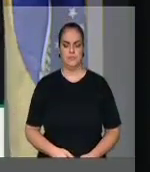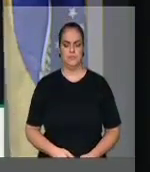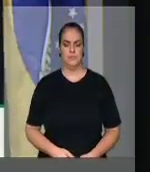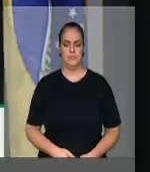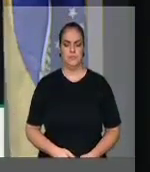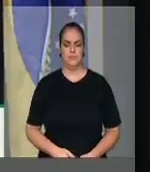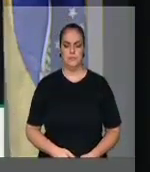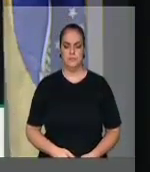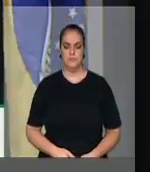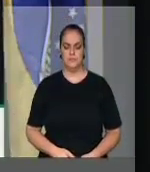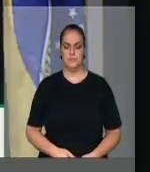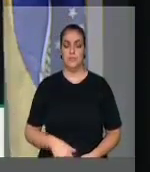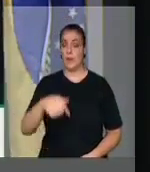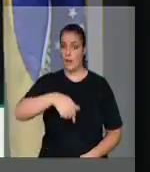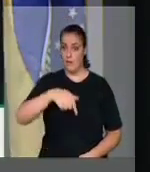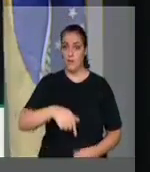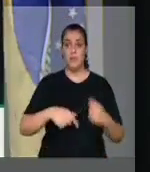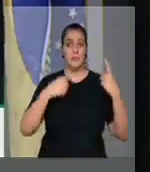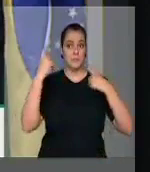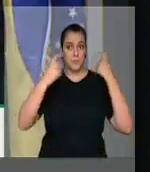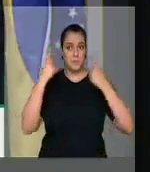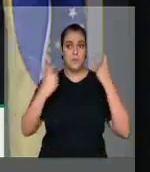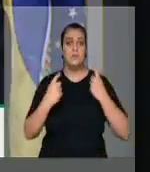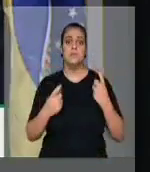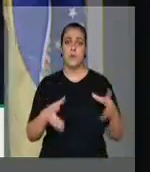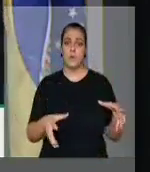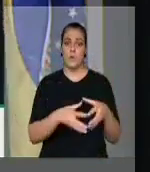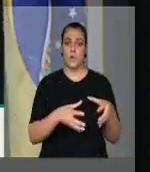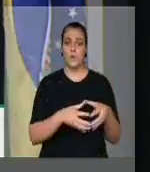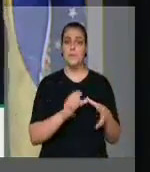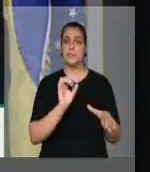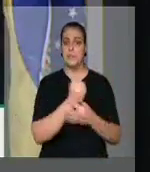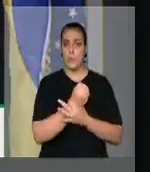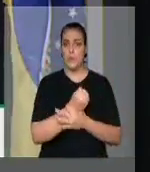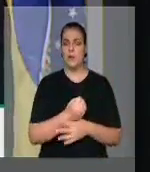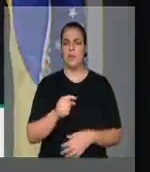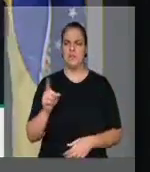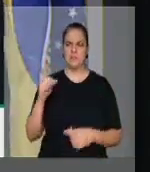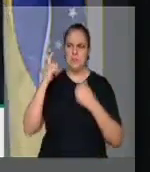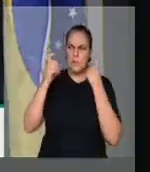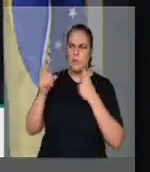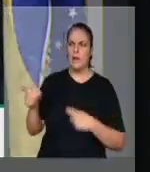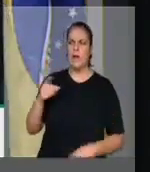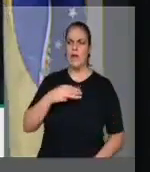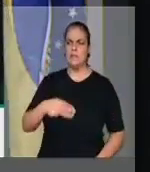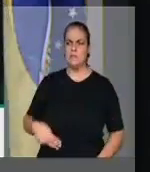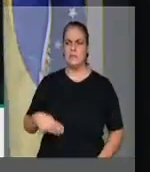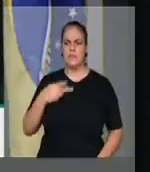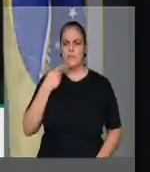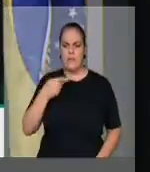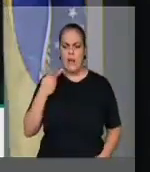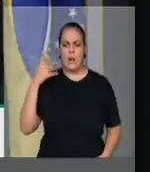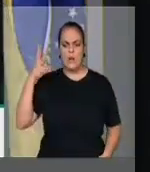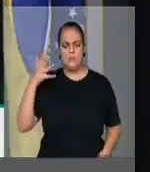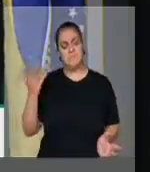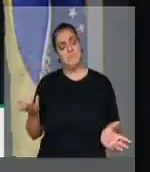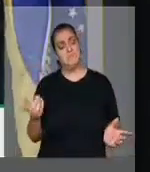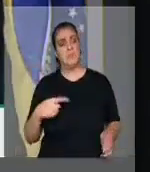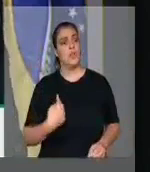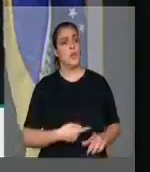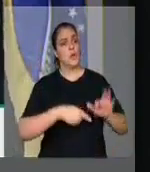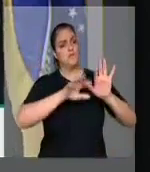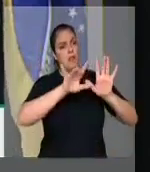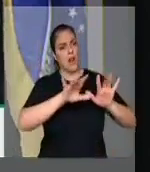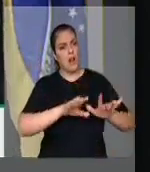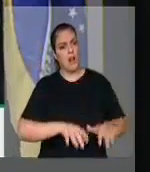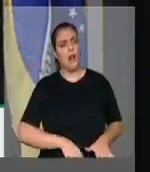preocupada com as declarações que foram dadas, iniciamos um requerimento para que a